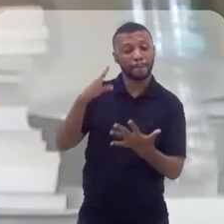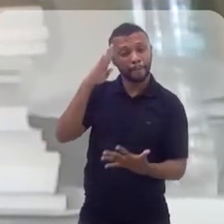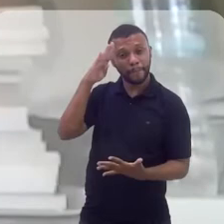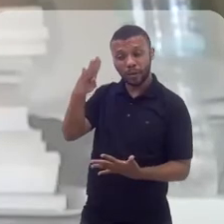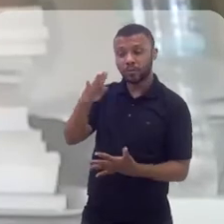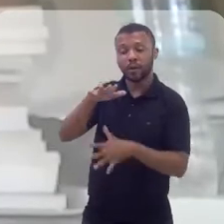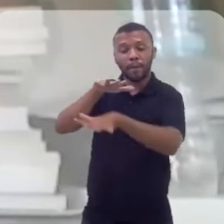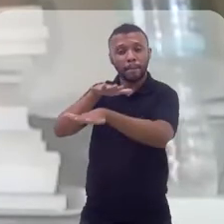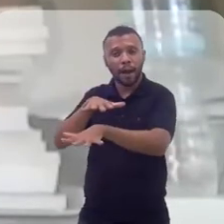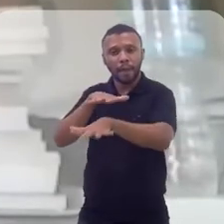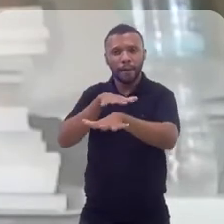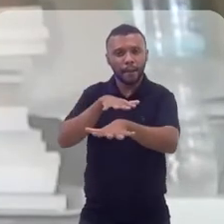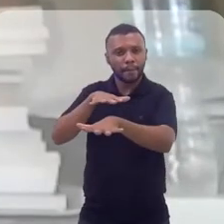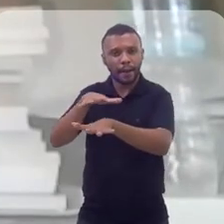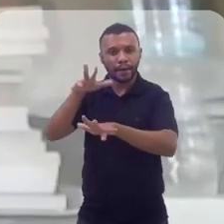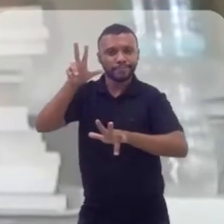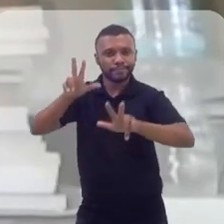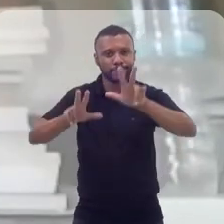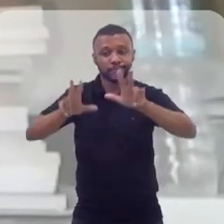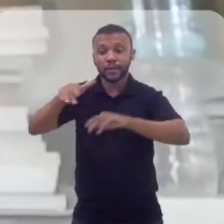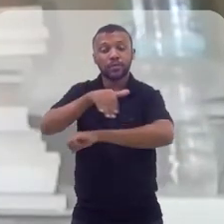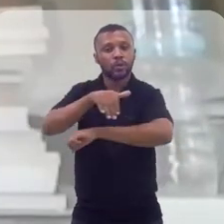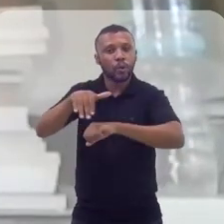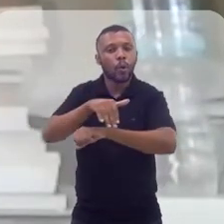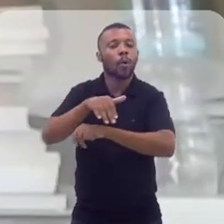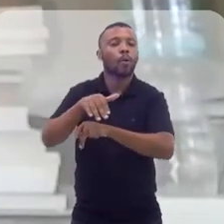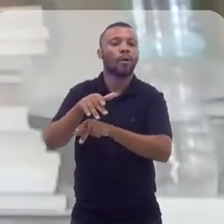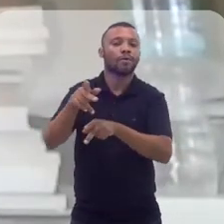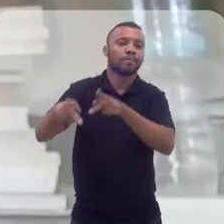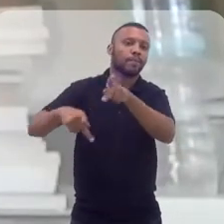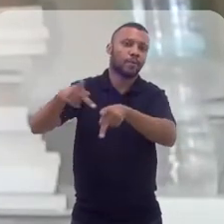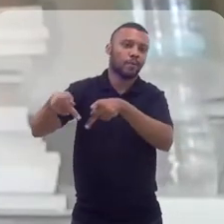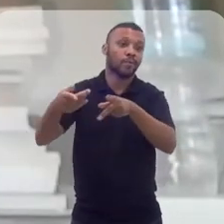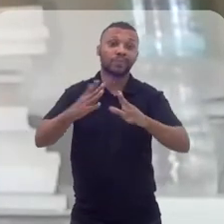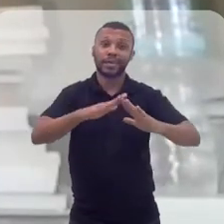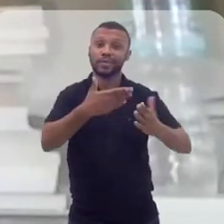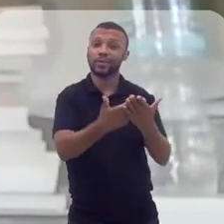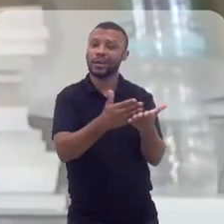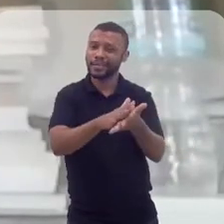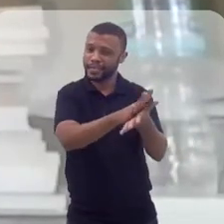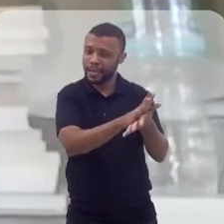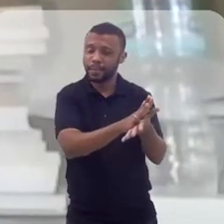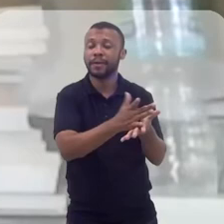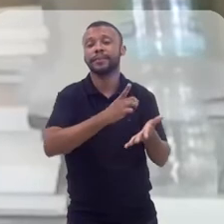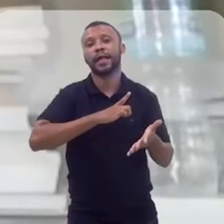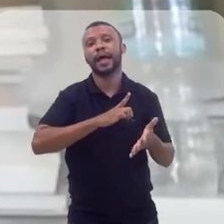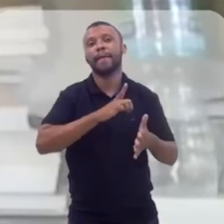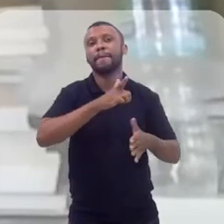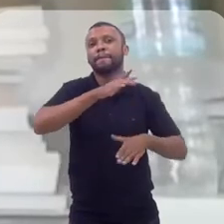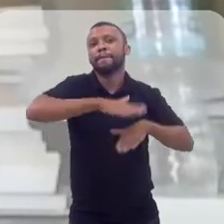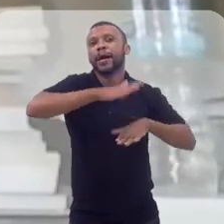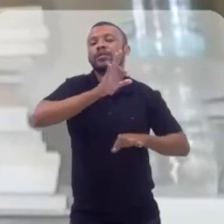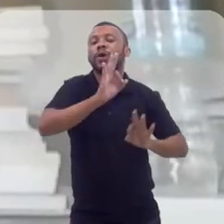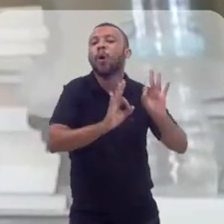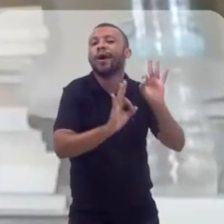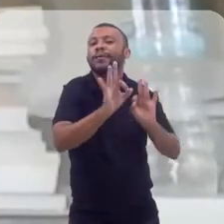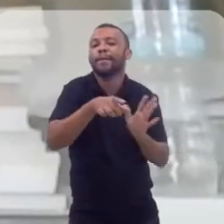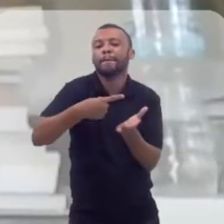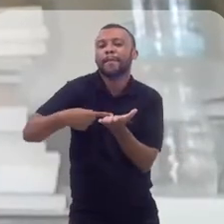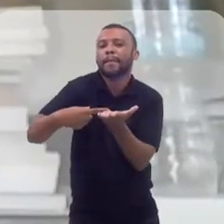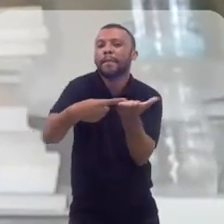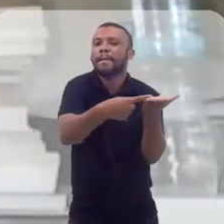carnaval de rua, nesse caso, porque as escolas de samba são mais organizadas já, já tem uma história de mais longo prazo.